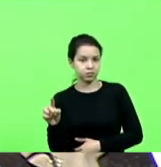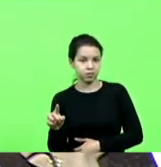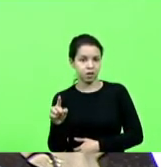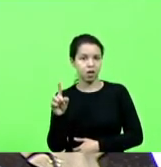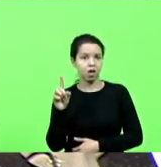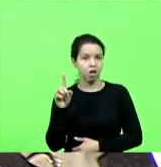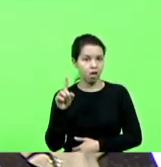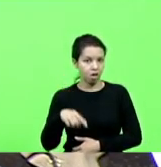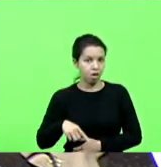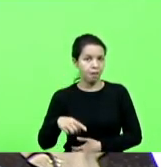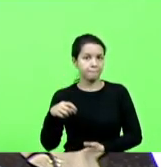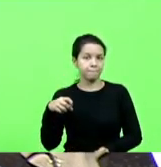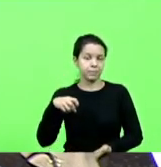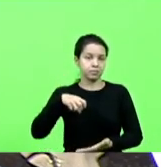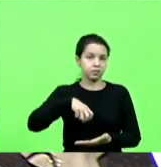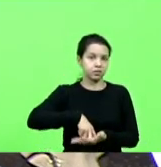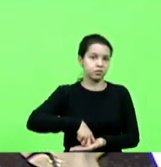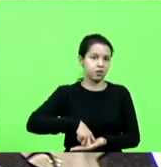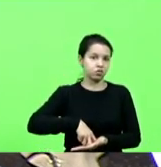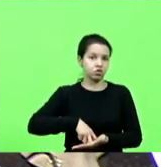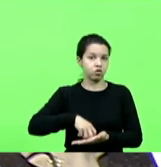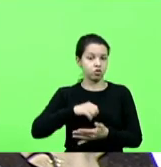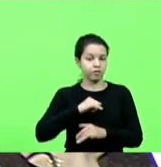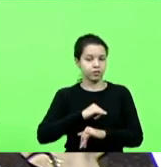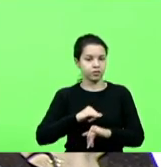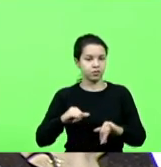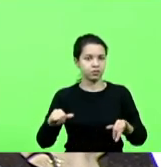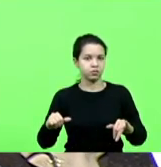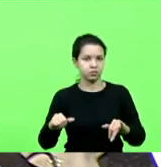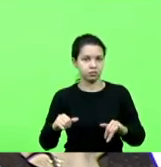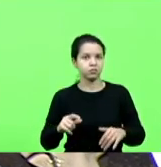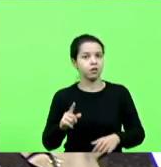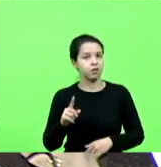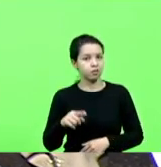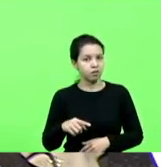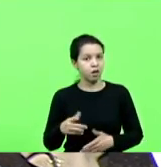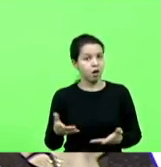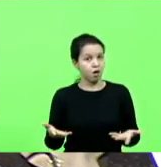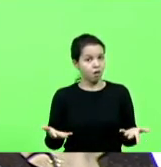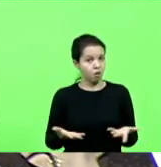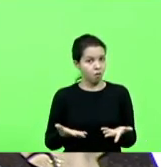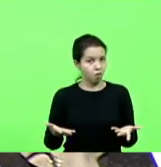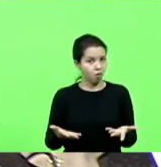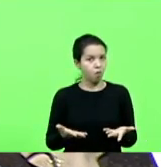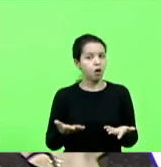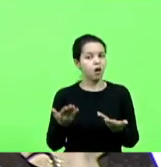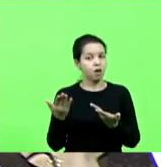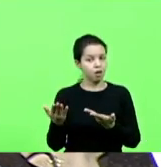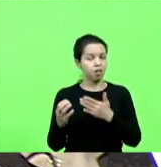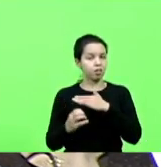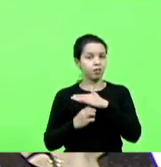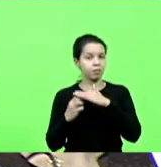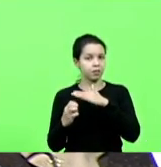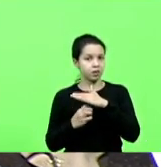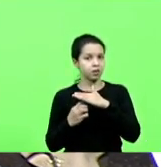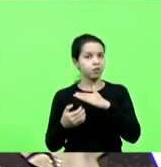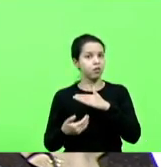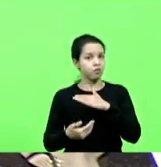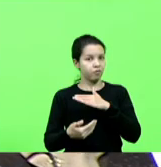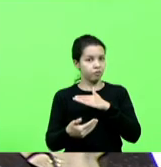advertência. Agora sim, agora, a OZZ vai se